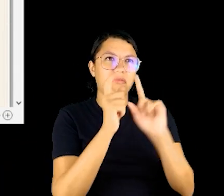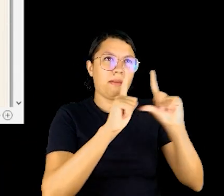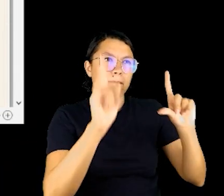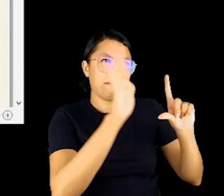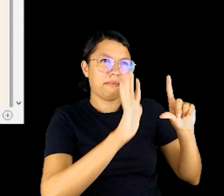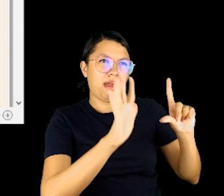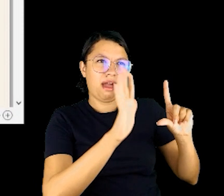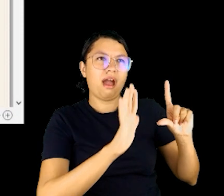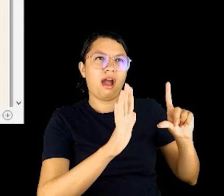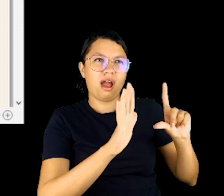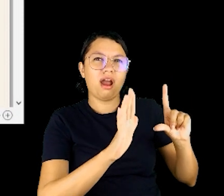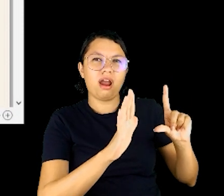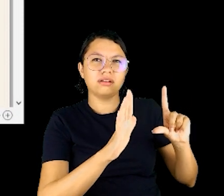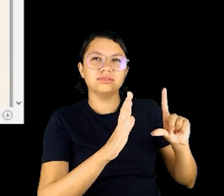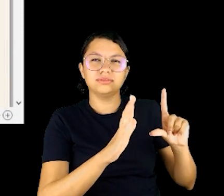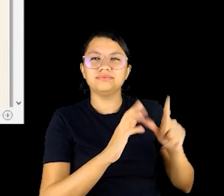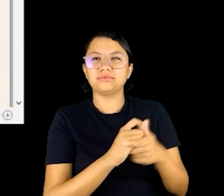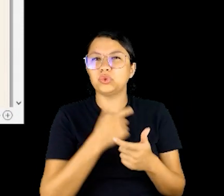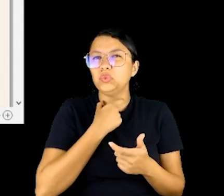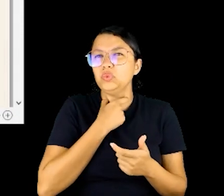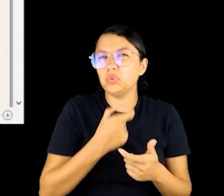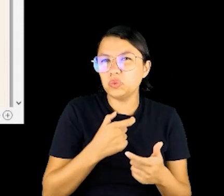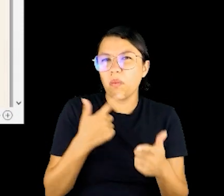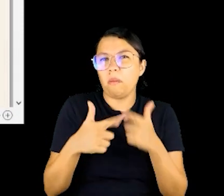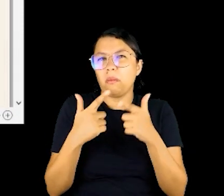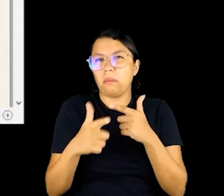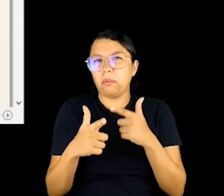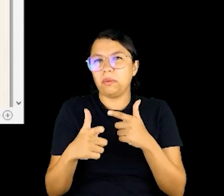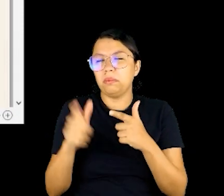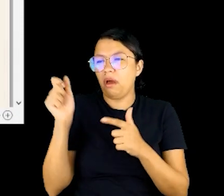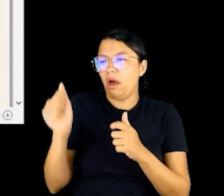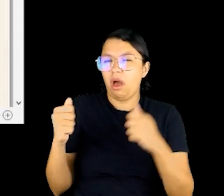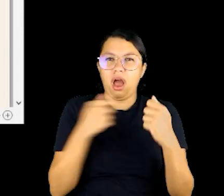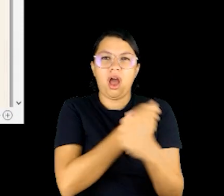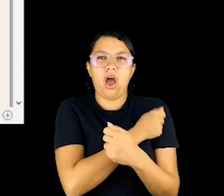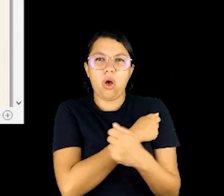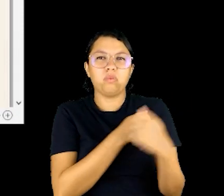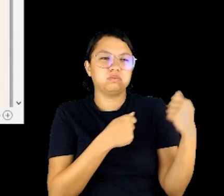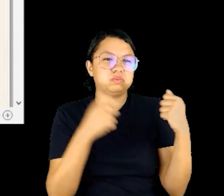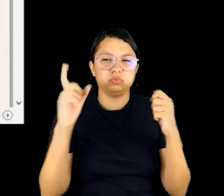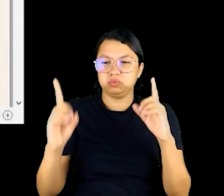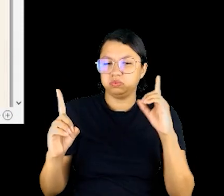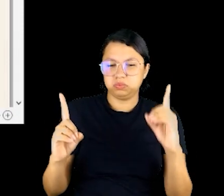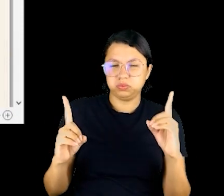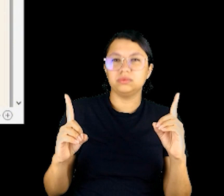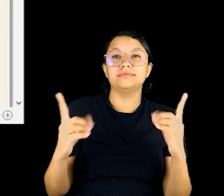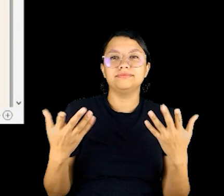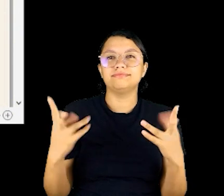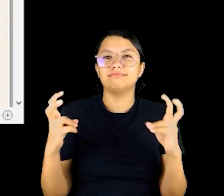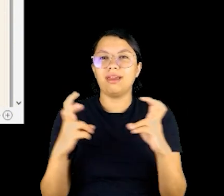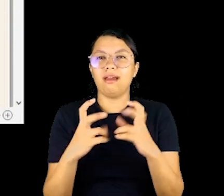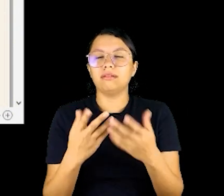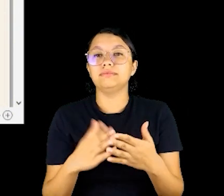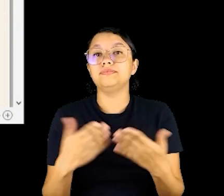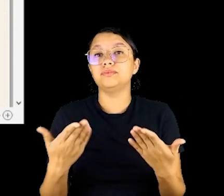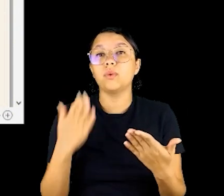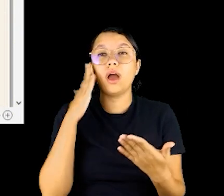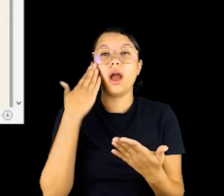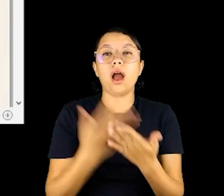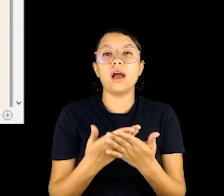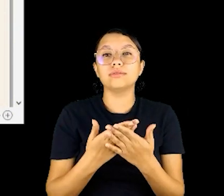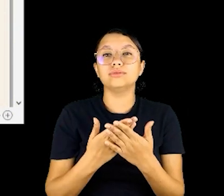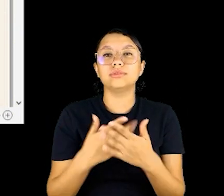pichações, embates, bullying, cyberbullying, vários tipos de problema. Então, eu acredito que o problema da escola seja um problema